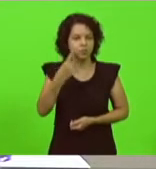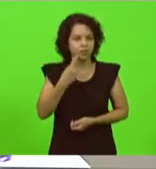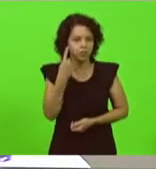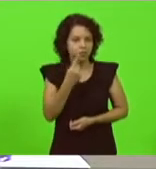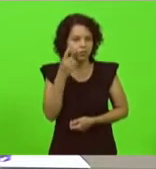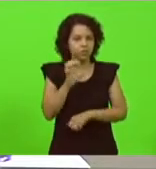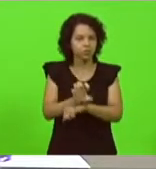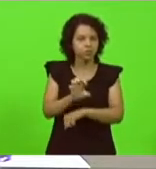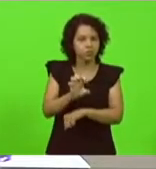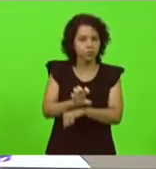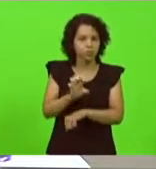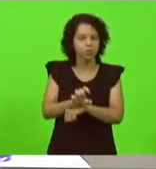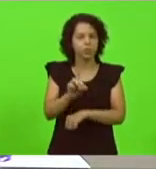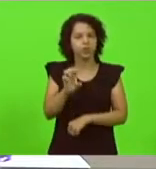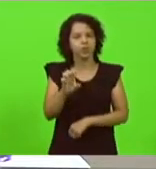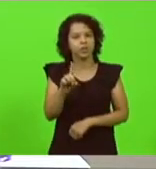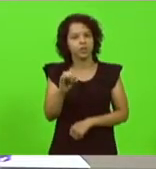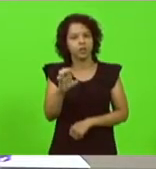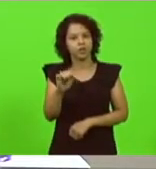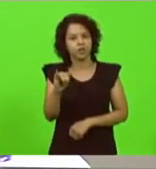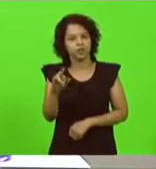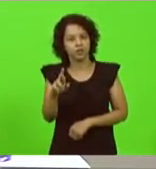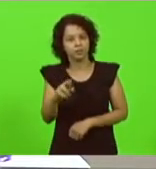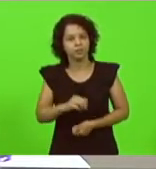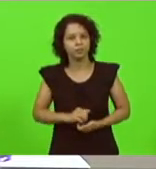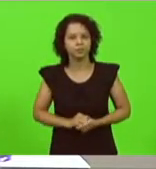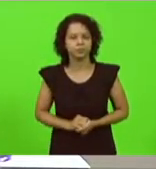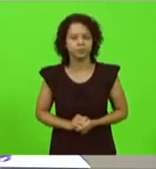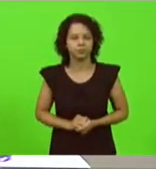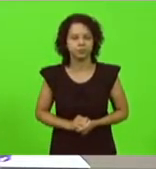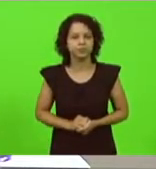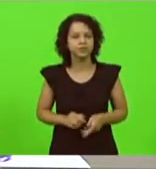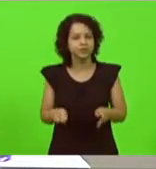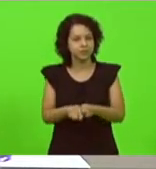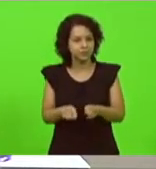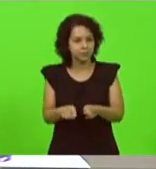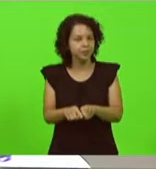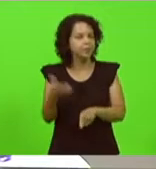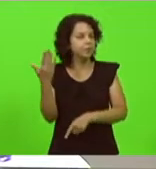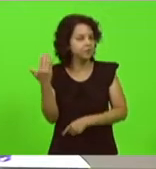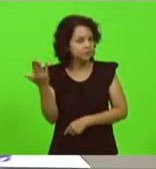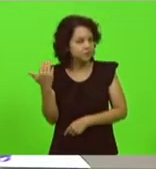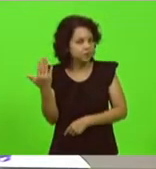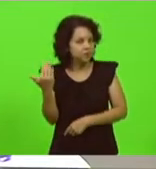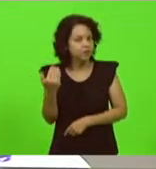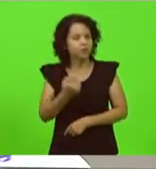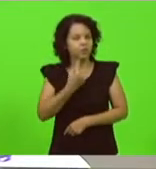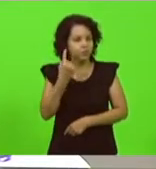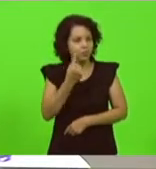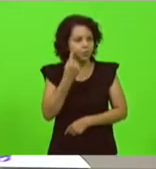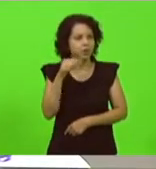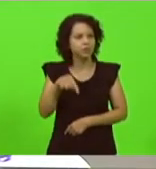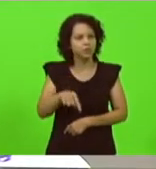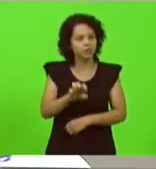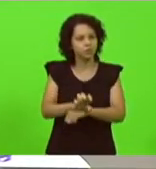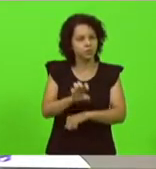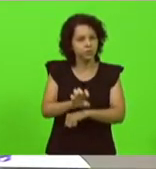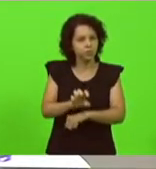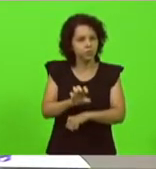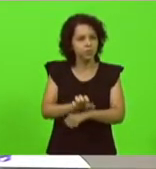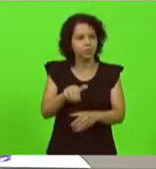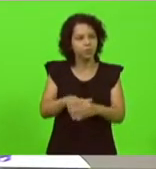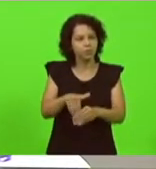Edelice Salvate, que foi também nossa colega aqui durante alguns mandatos.